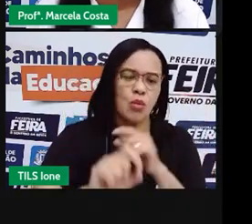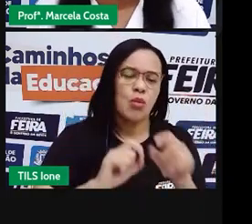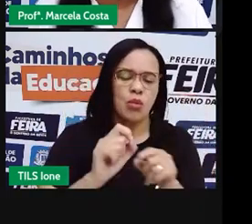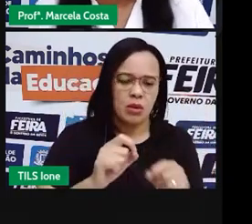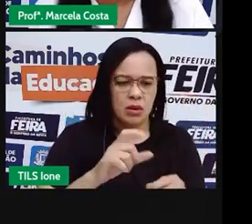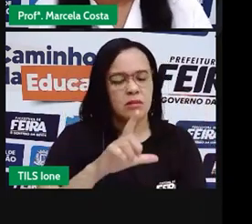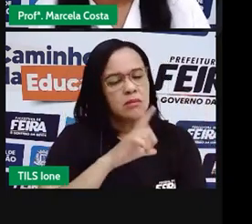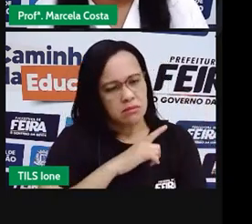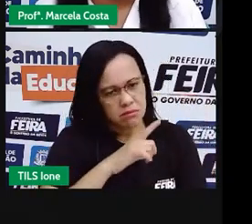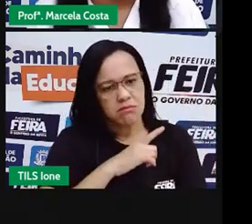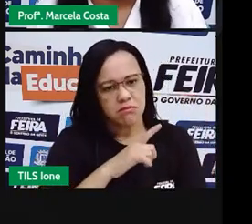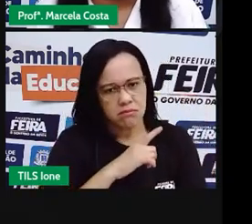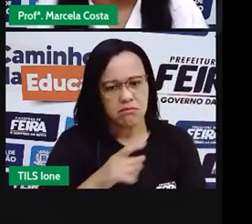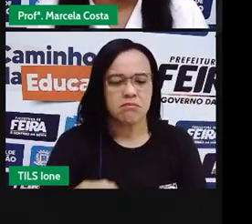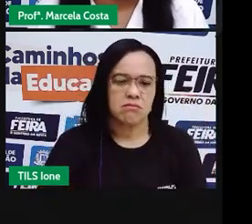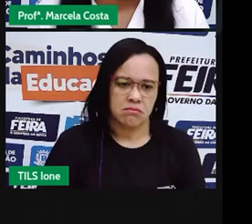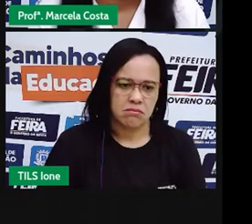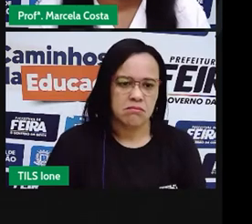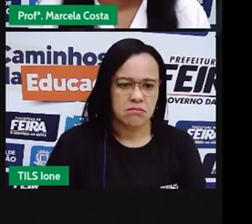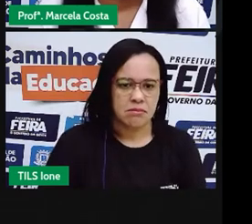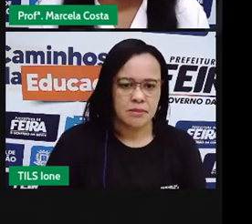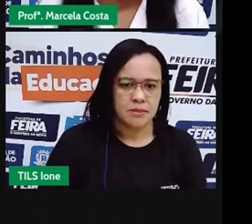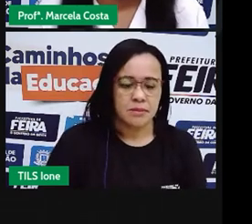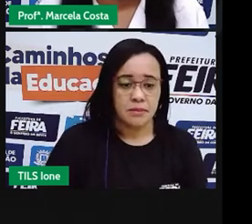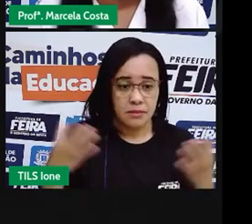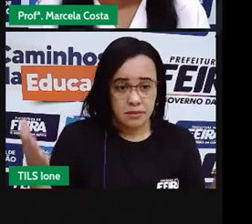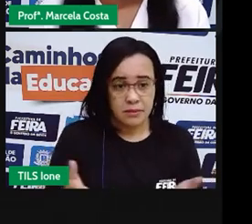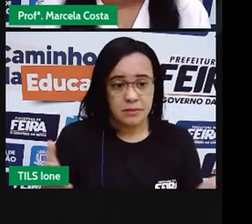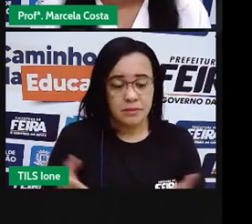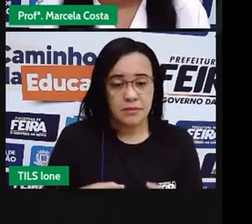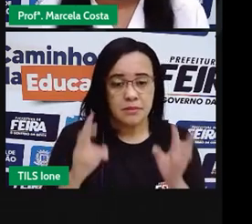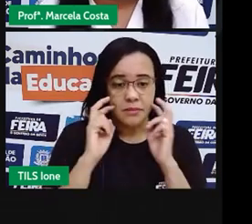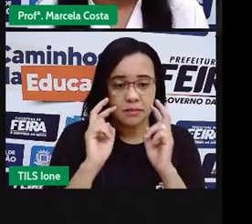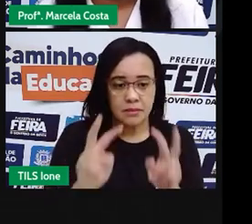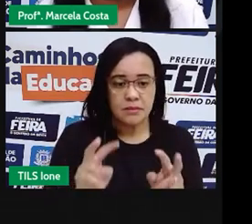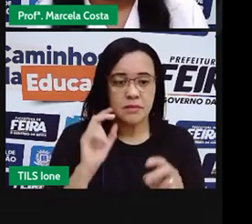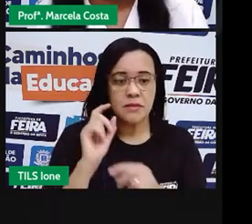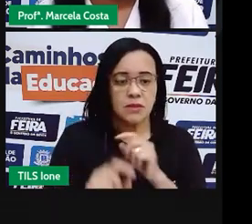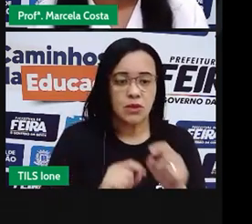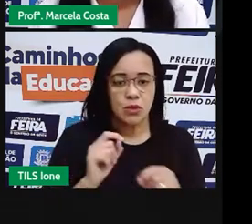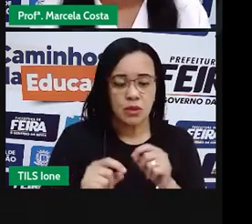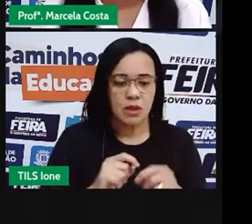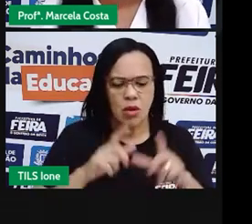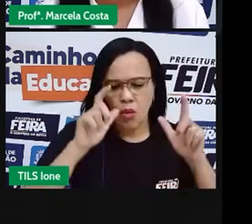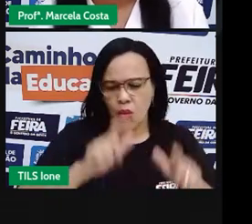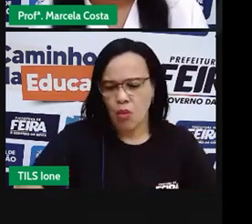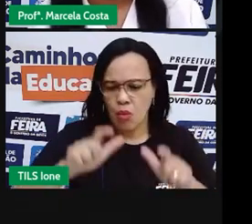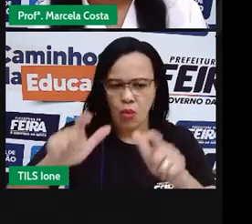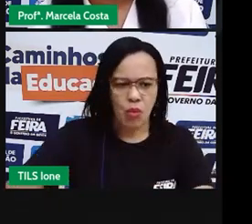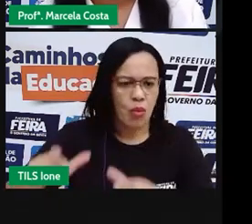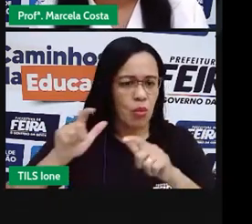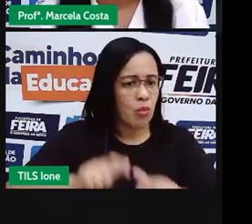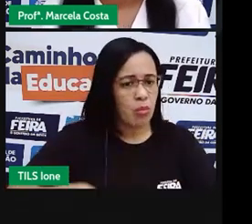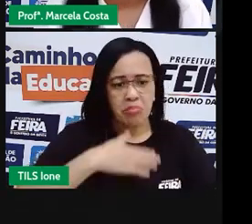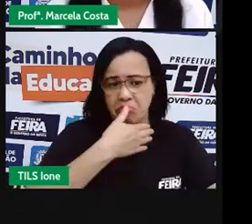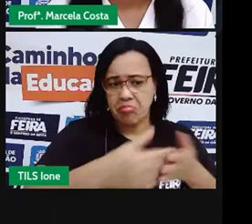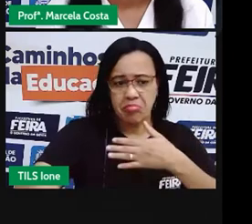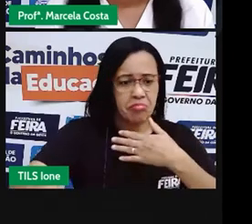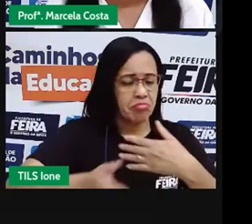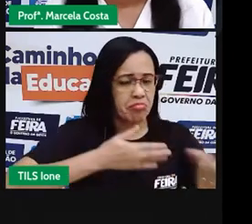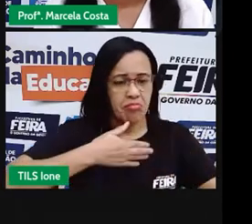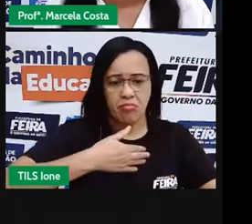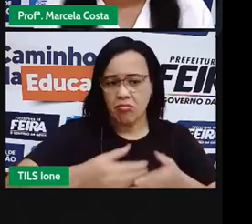nós vamos nos convivendo que, indefinite do ambiente ou da pessoa com que você